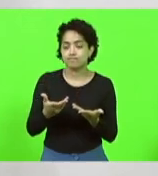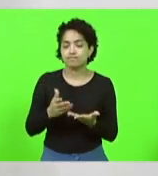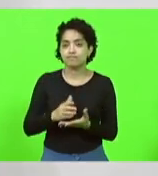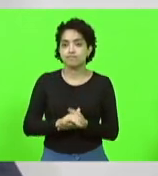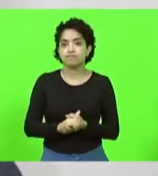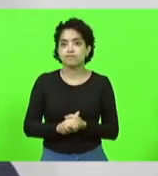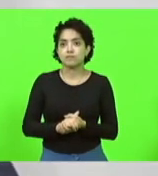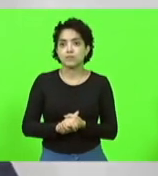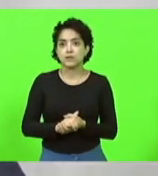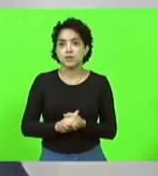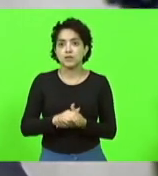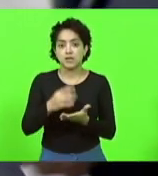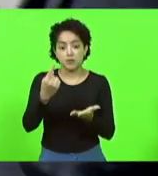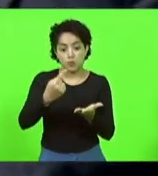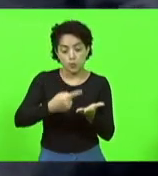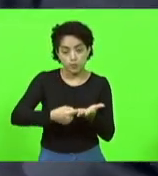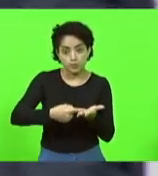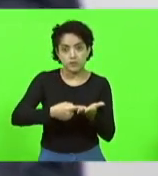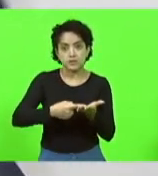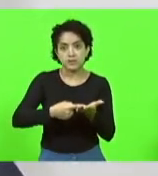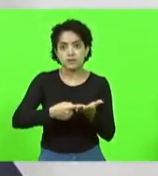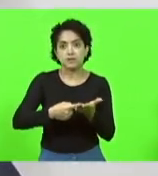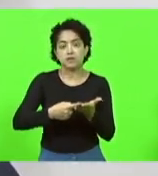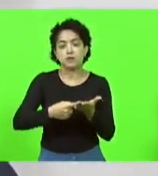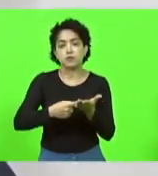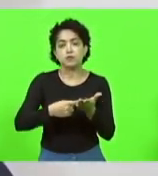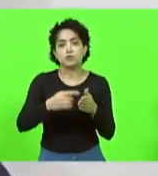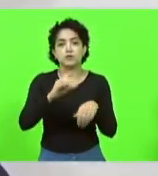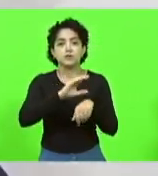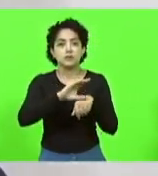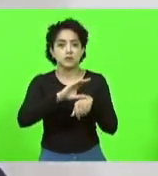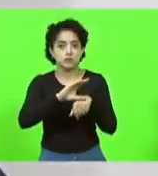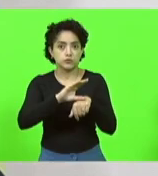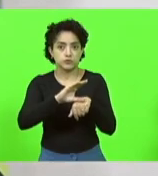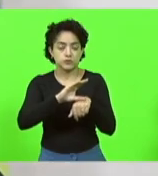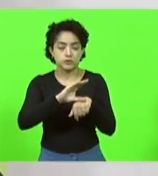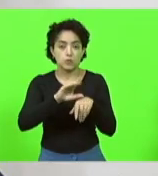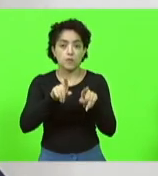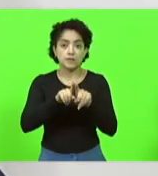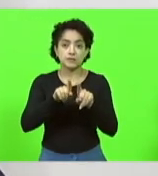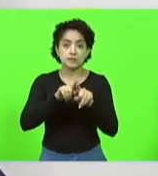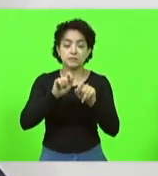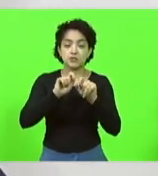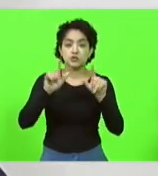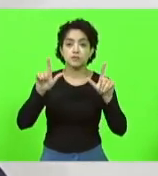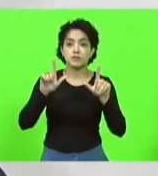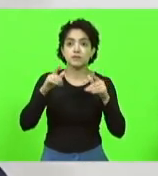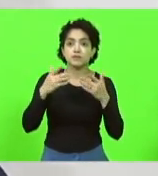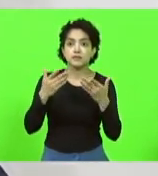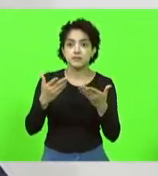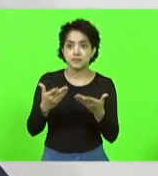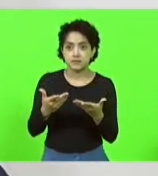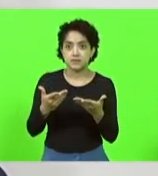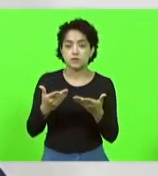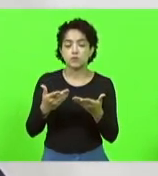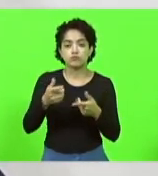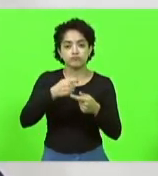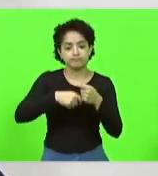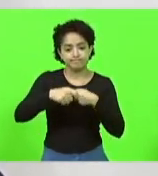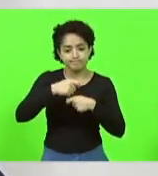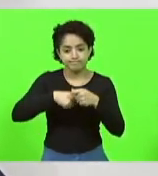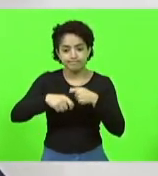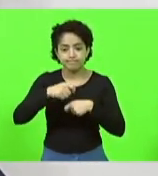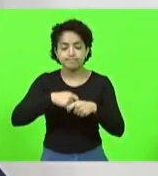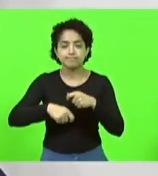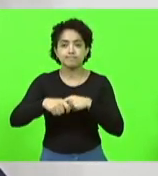cumprir o que determina a Constituição, mas ao mesmo tempo chama a atenção a própria receita que os municípios têm